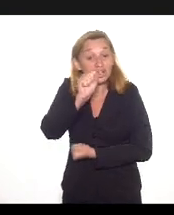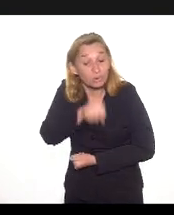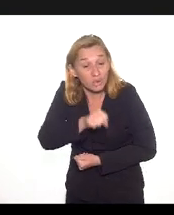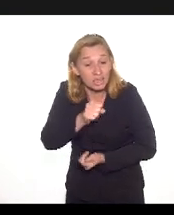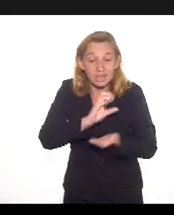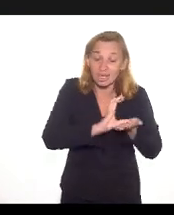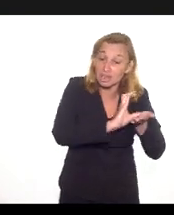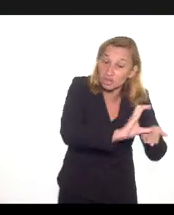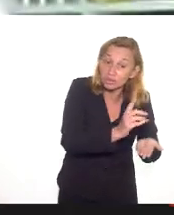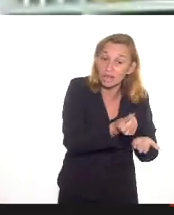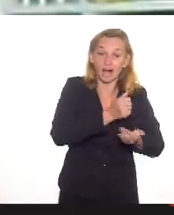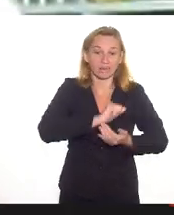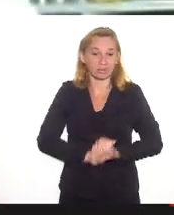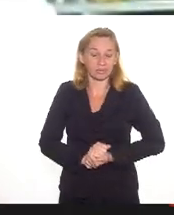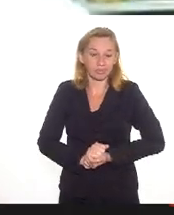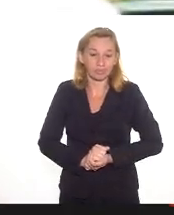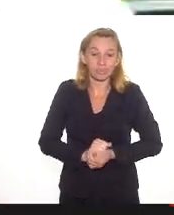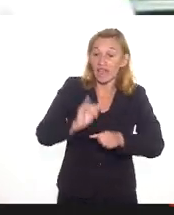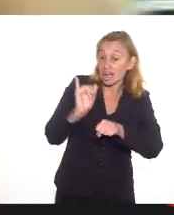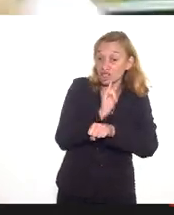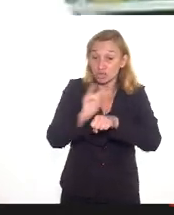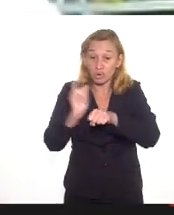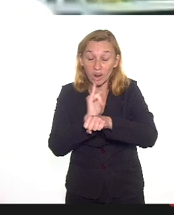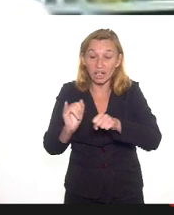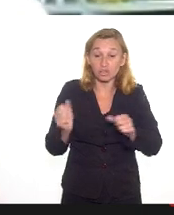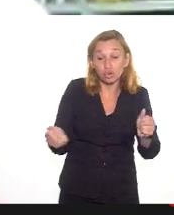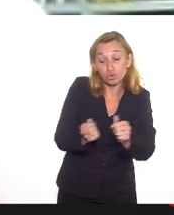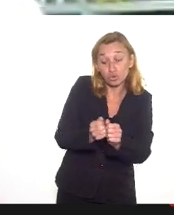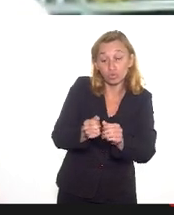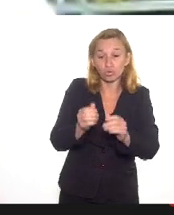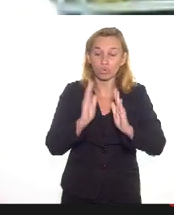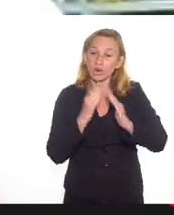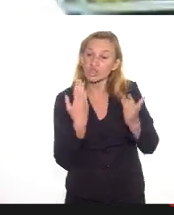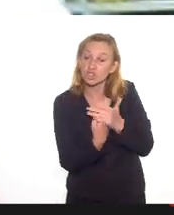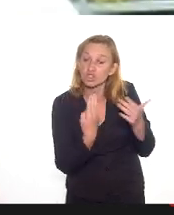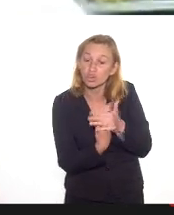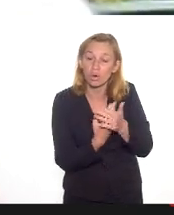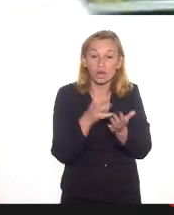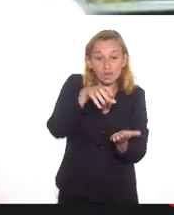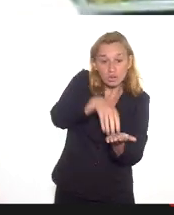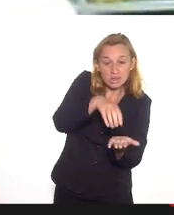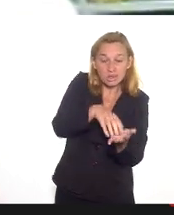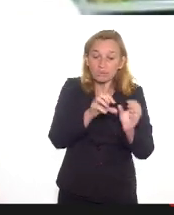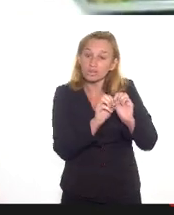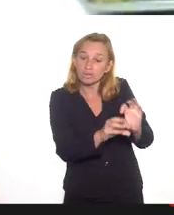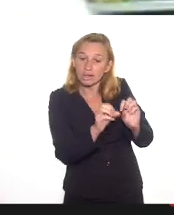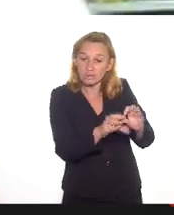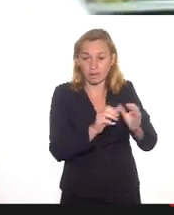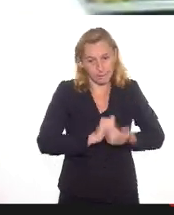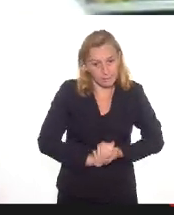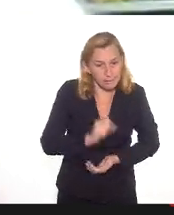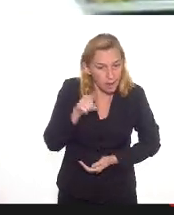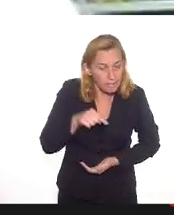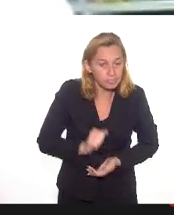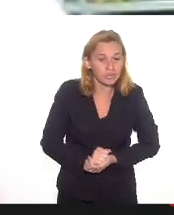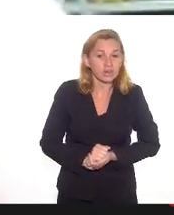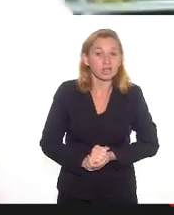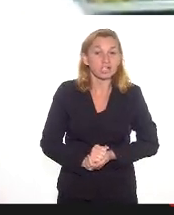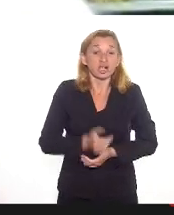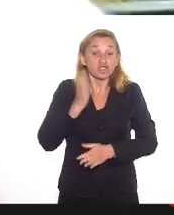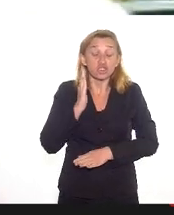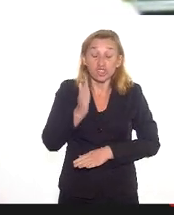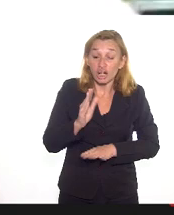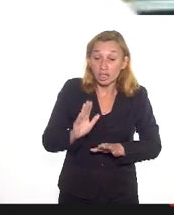financiados, eles precisam estar articulados com as escolas, com os centros educacionais, apoio